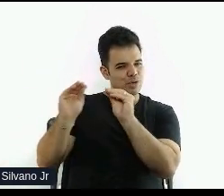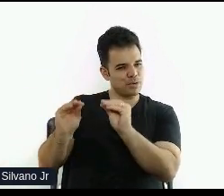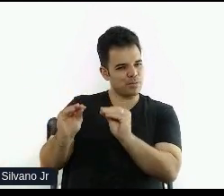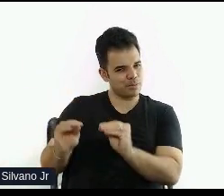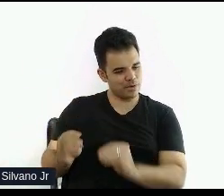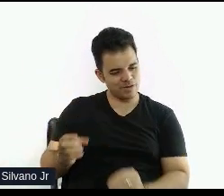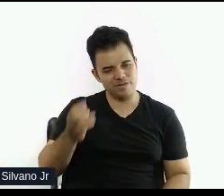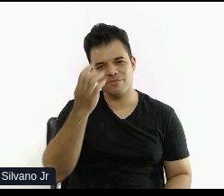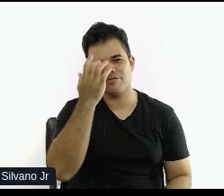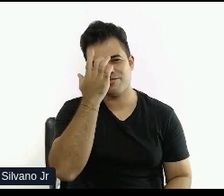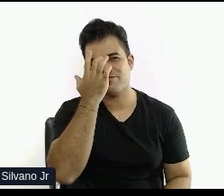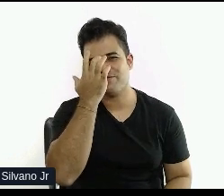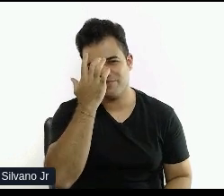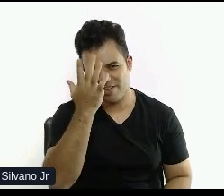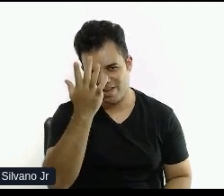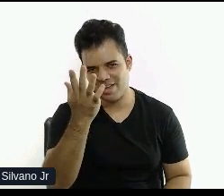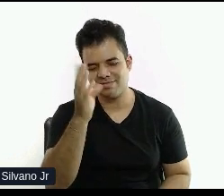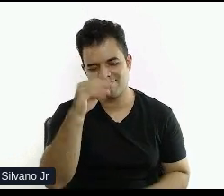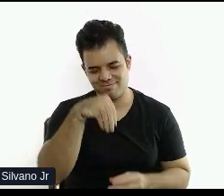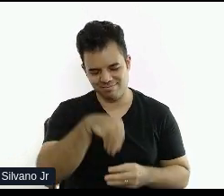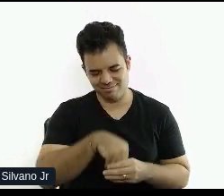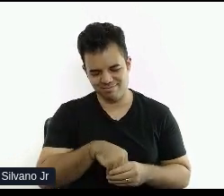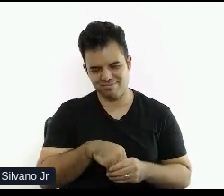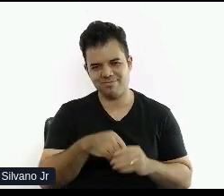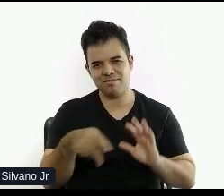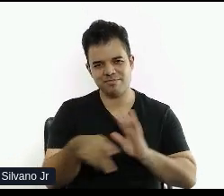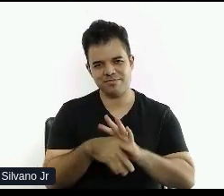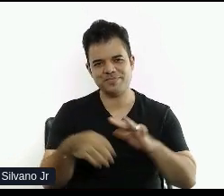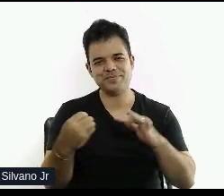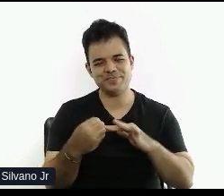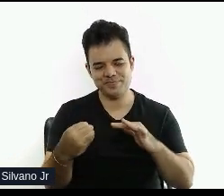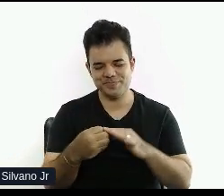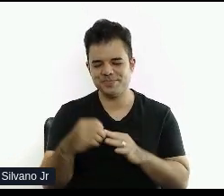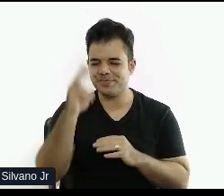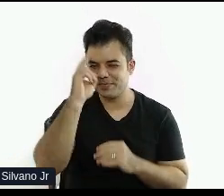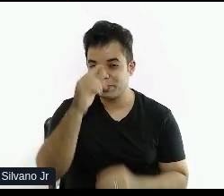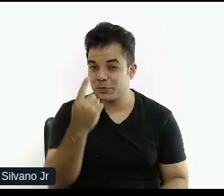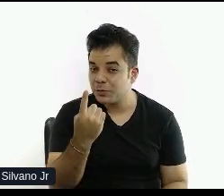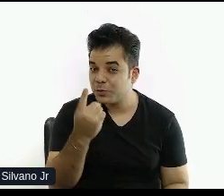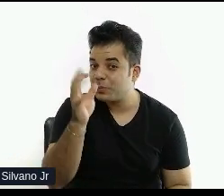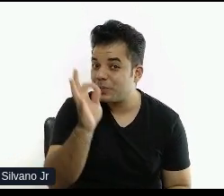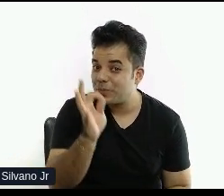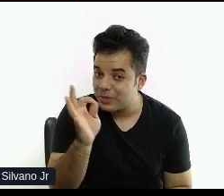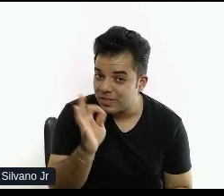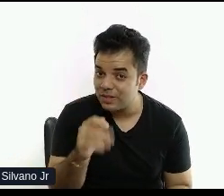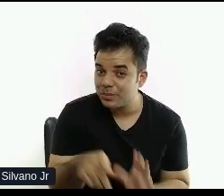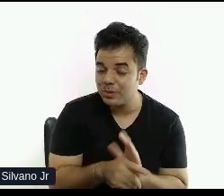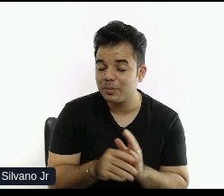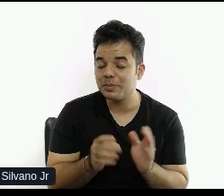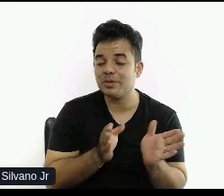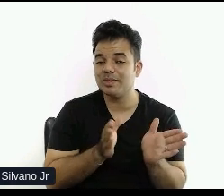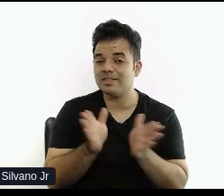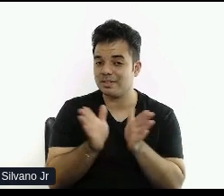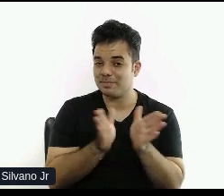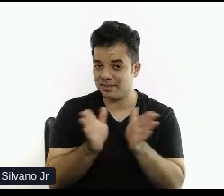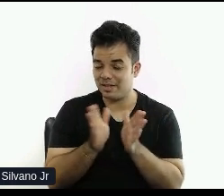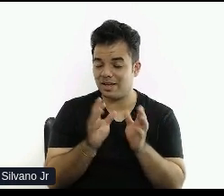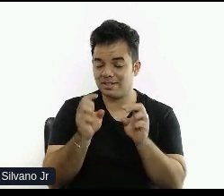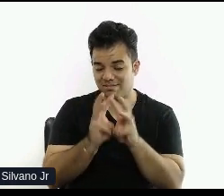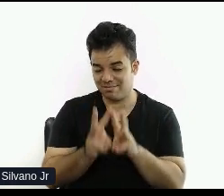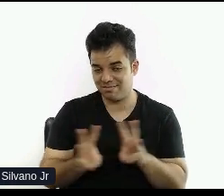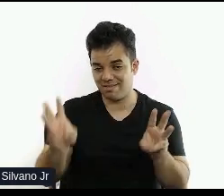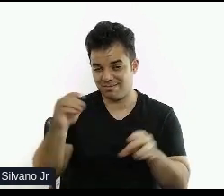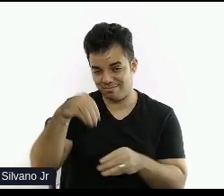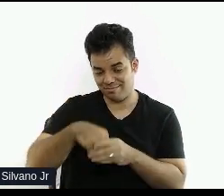pensar ali naqueles dados que eu falei lá no começo, que existe 1% só de site acessível para as pessoas com deficiência no nosso país.